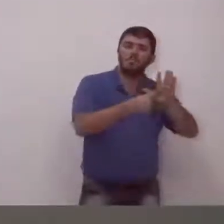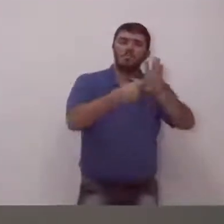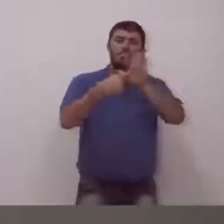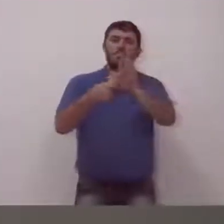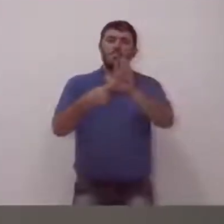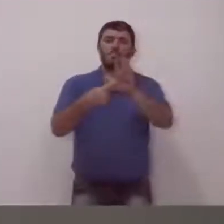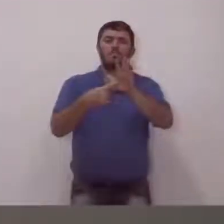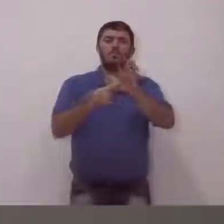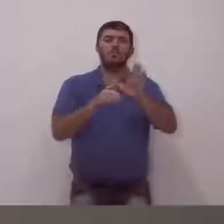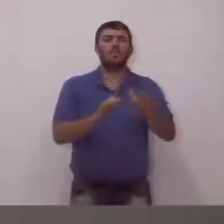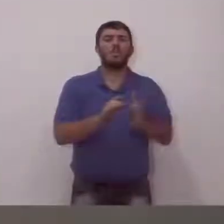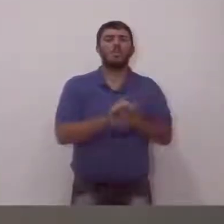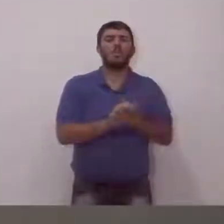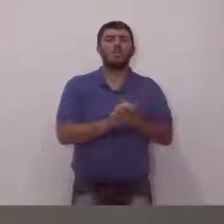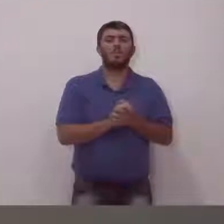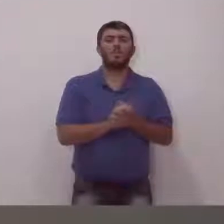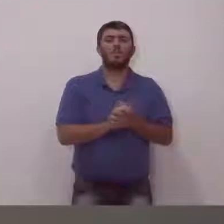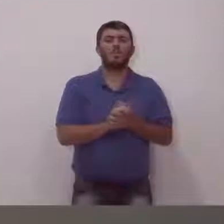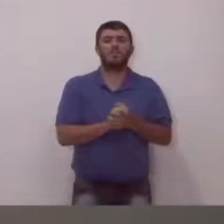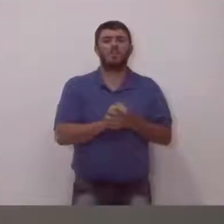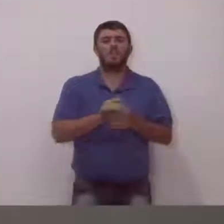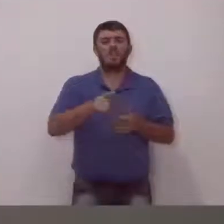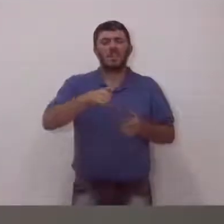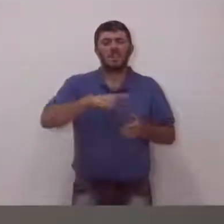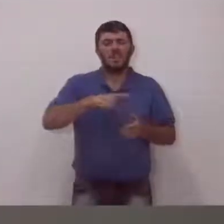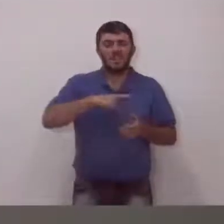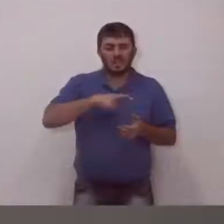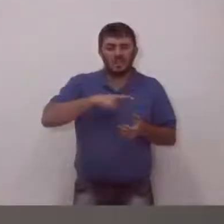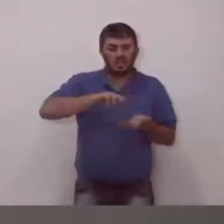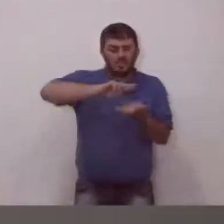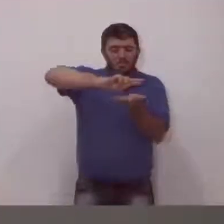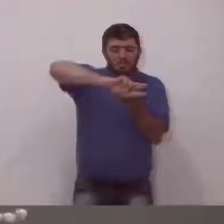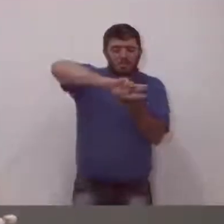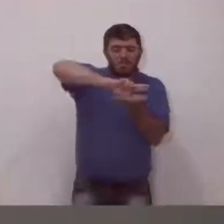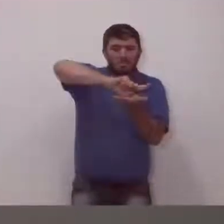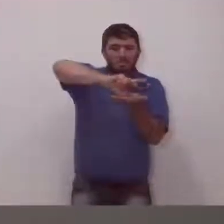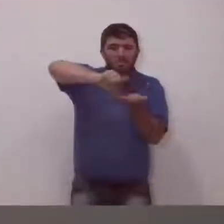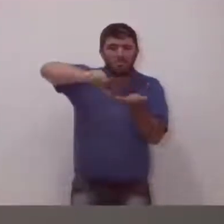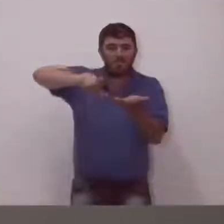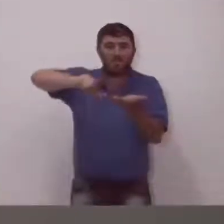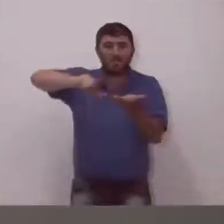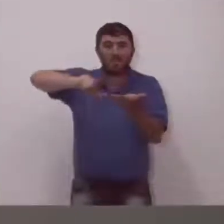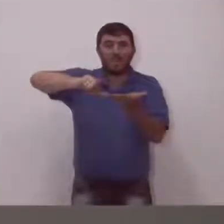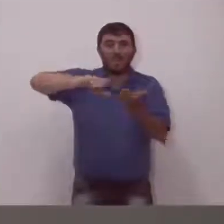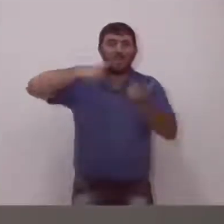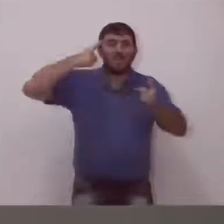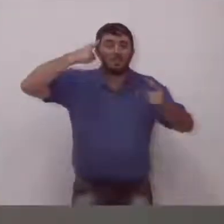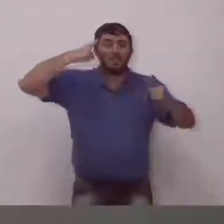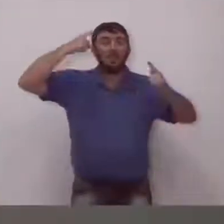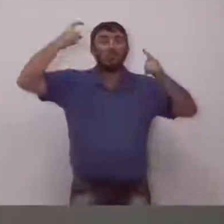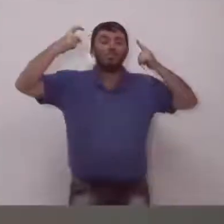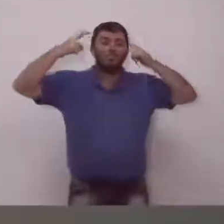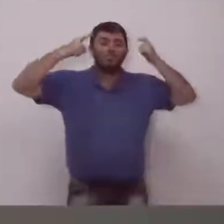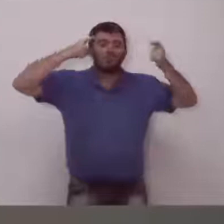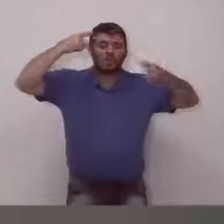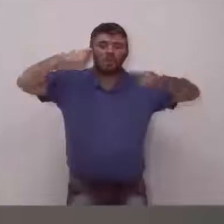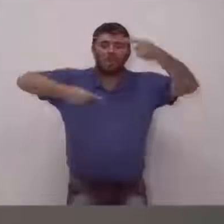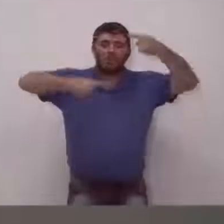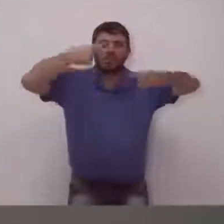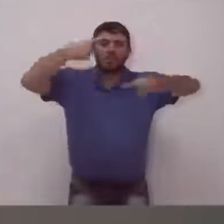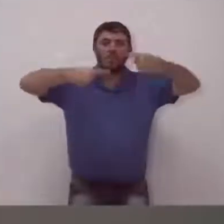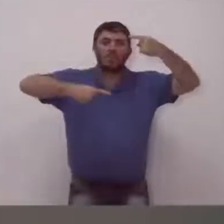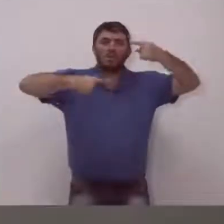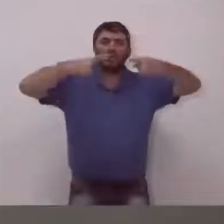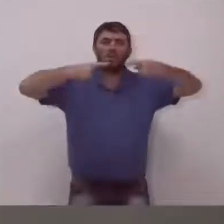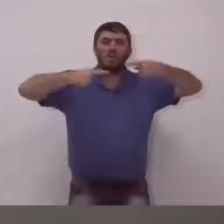mandato. E várias indicações ficam na casa. As ideias, as discussões ficam aqui